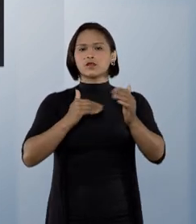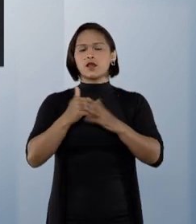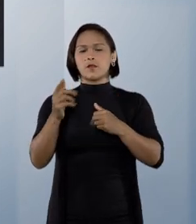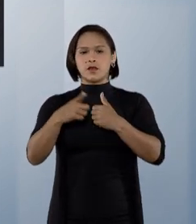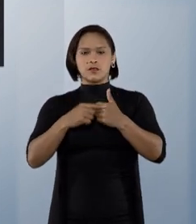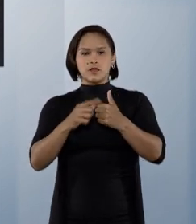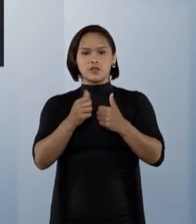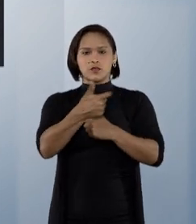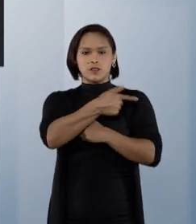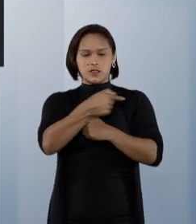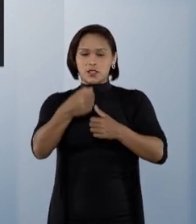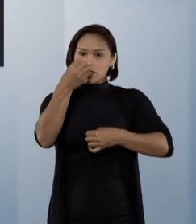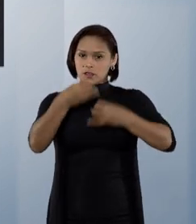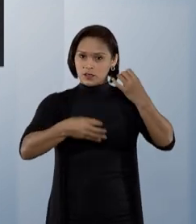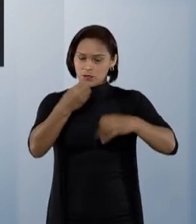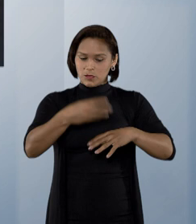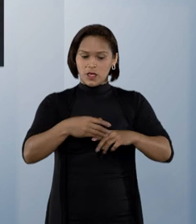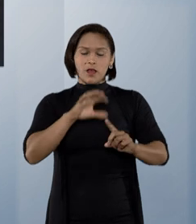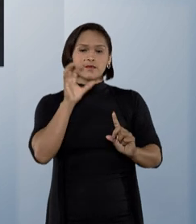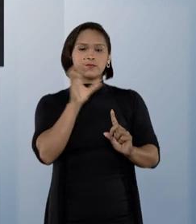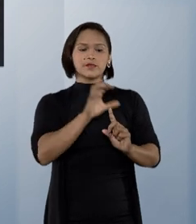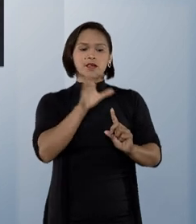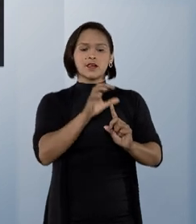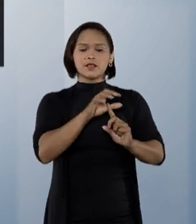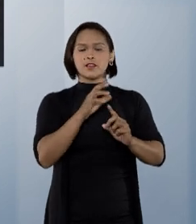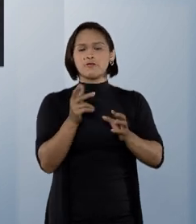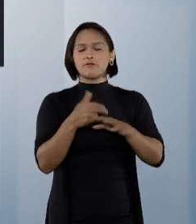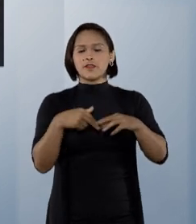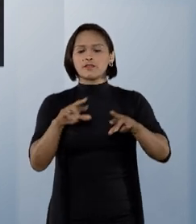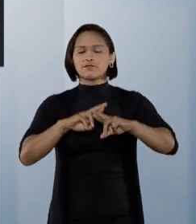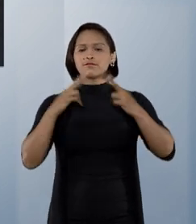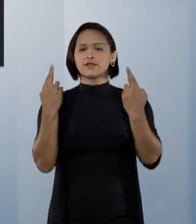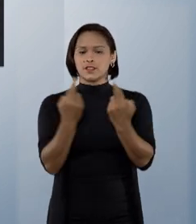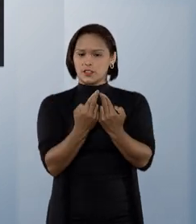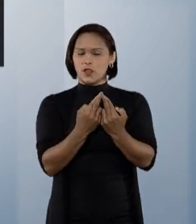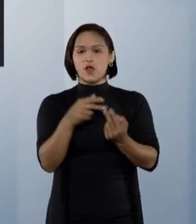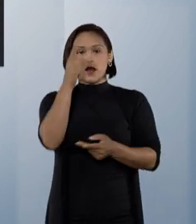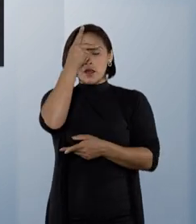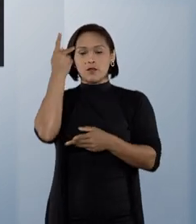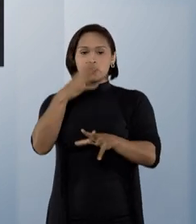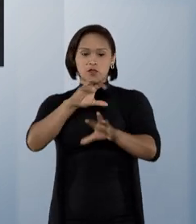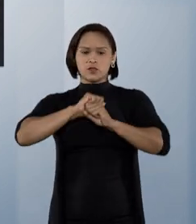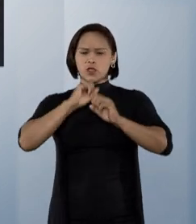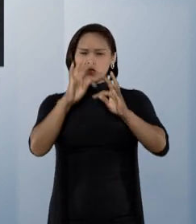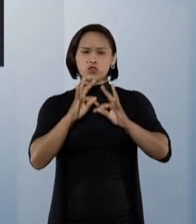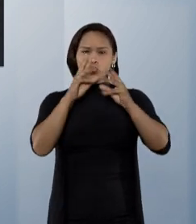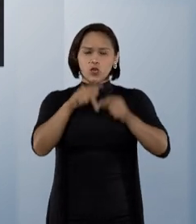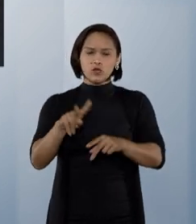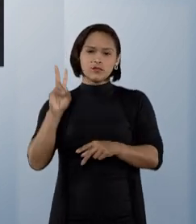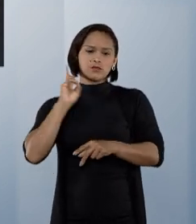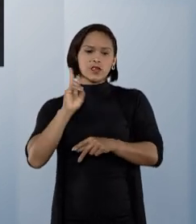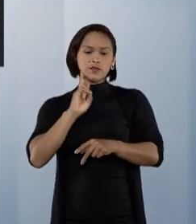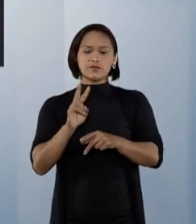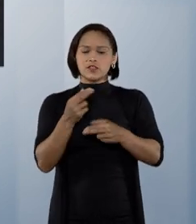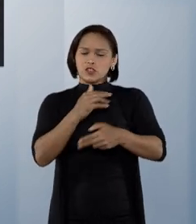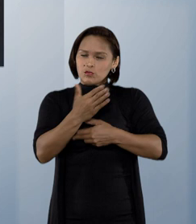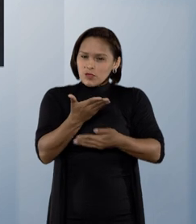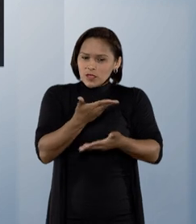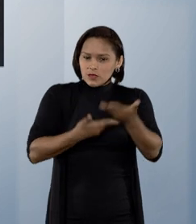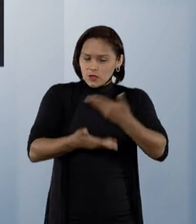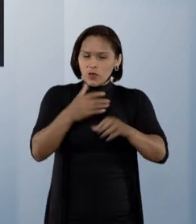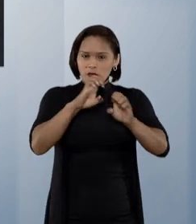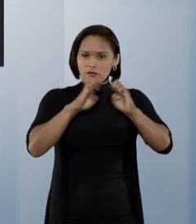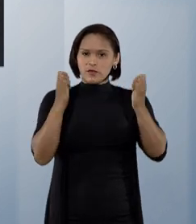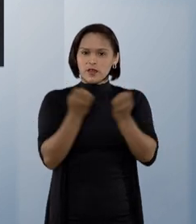o artigo 17 coloca, Para os efeitos desta sessão, equiparam-se aos consumidores todas as vítimas do evento. Ou